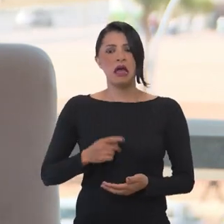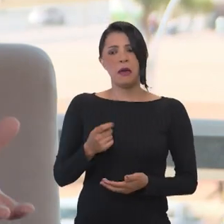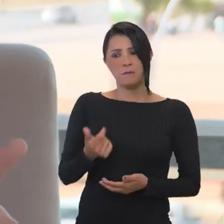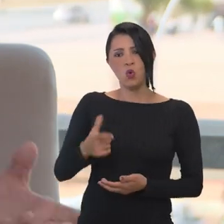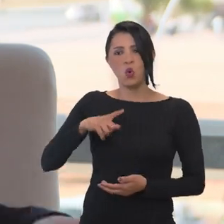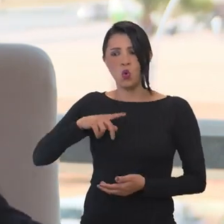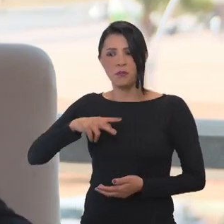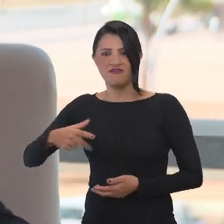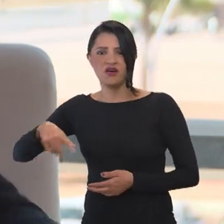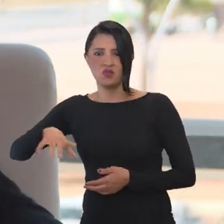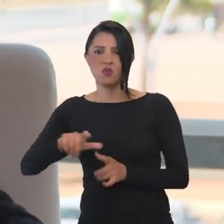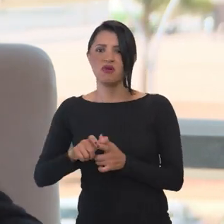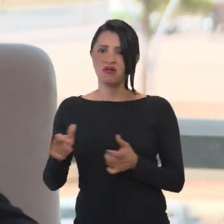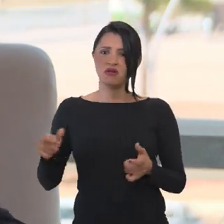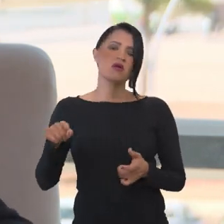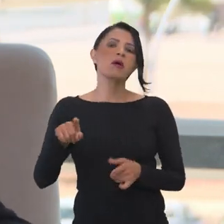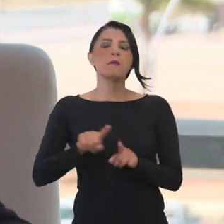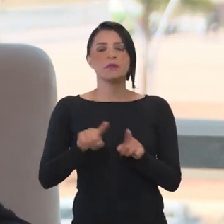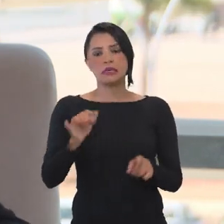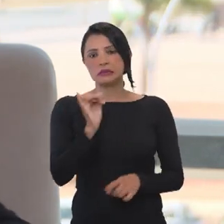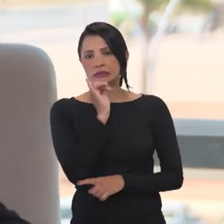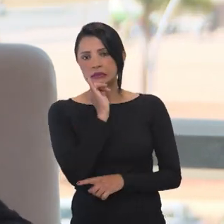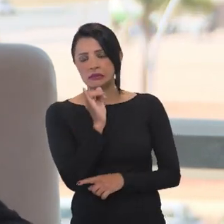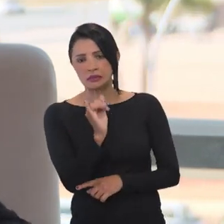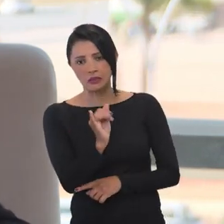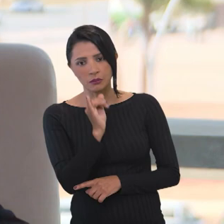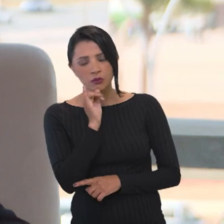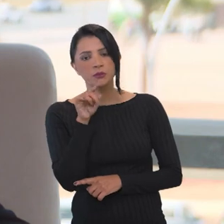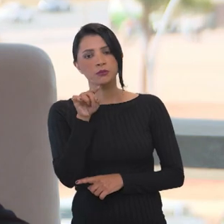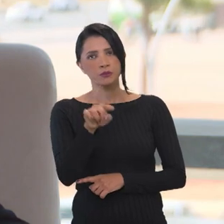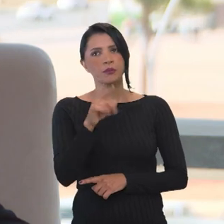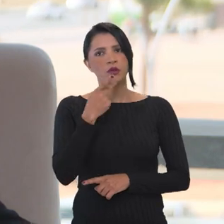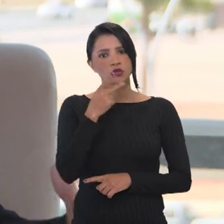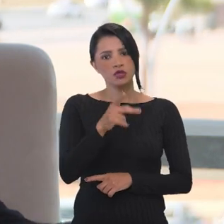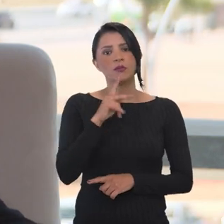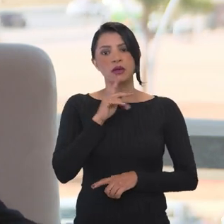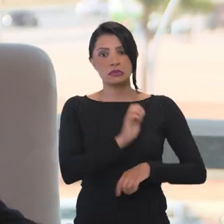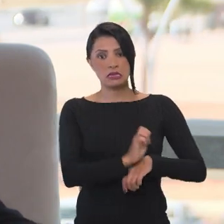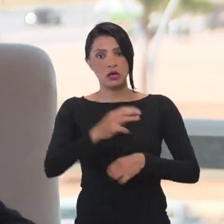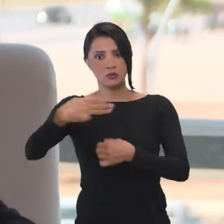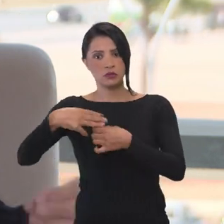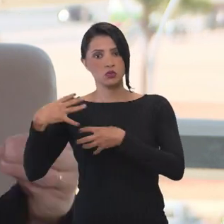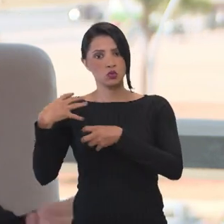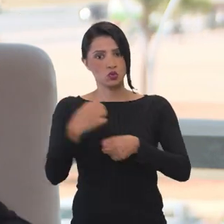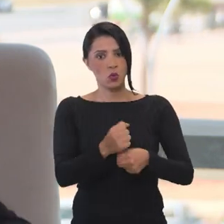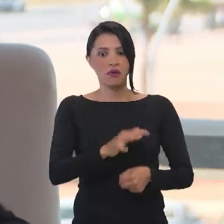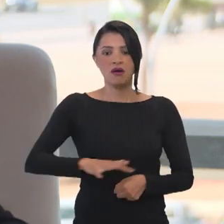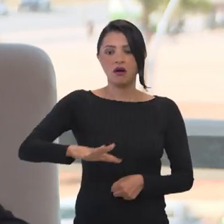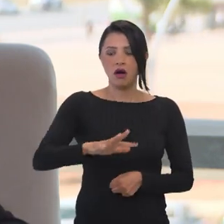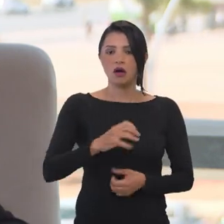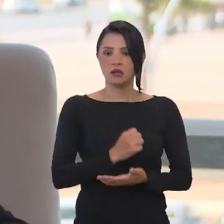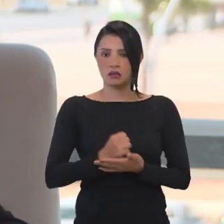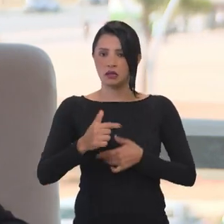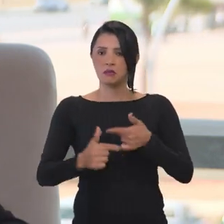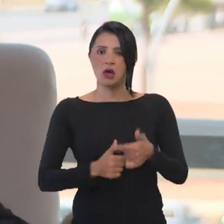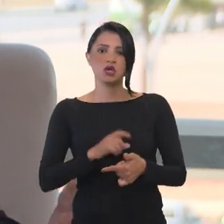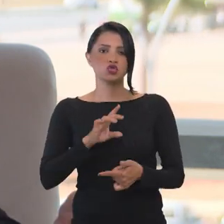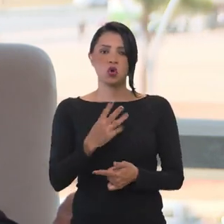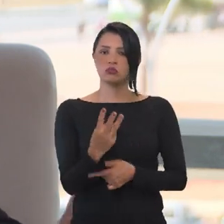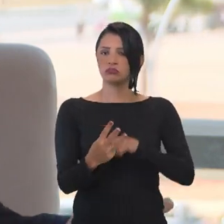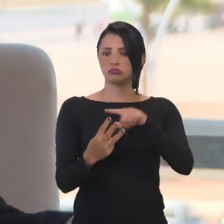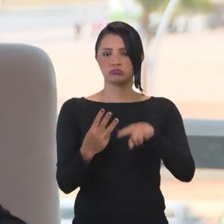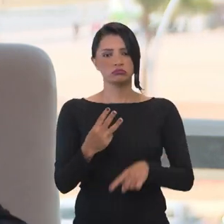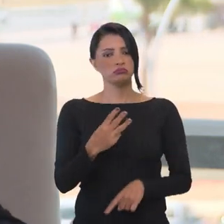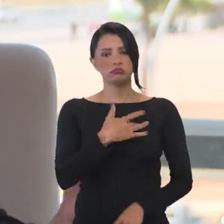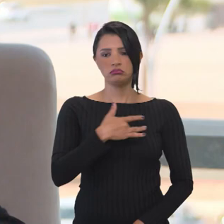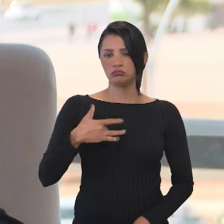frente ao setor privado. Mas, por exemplo, basicamente, quando a pega os estados e municípios, a grande área que emprega são